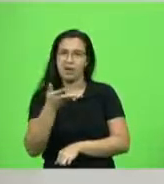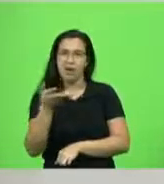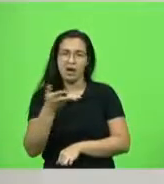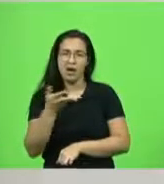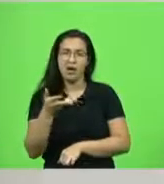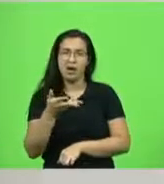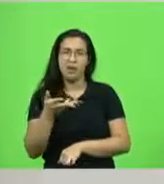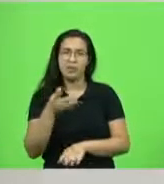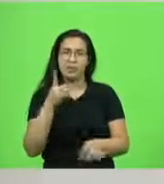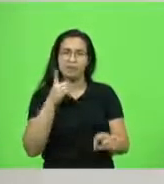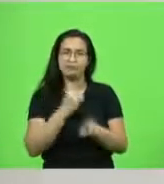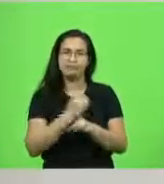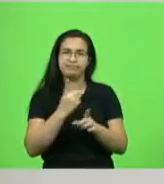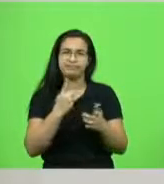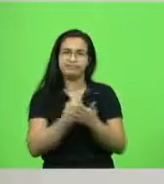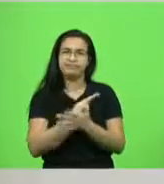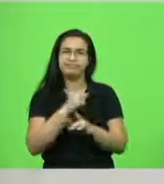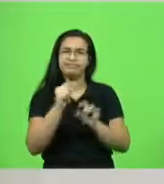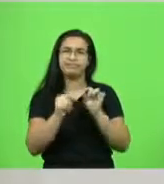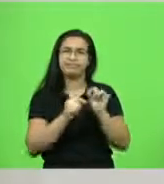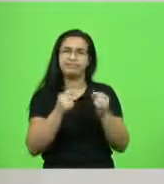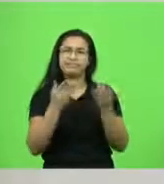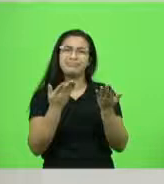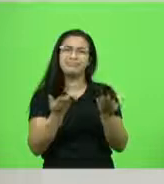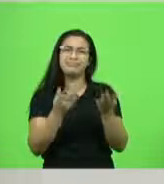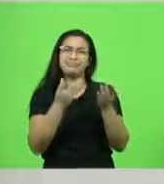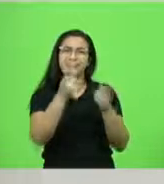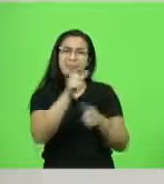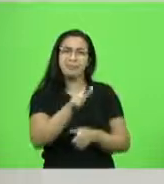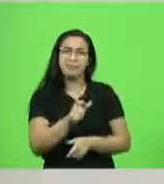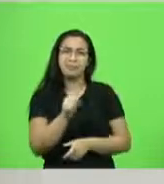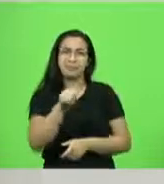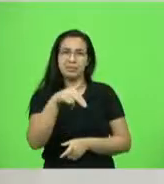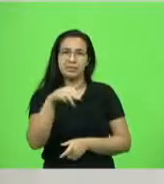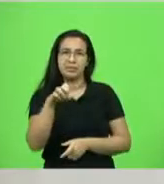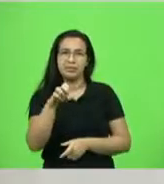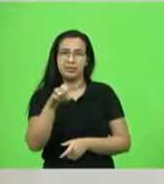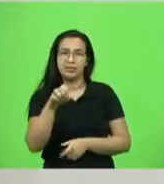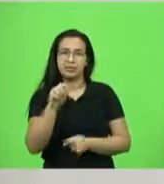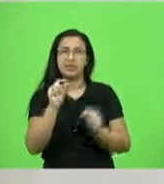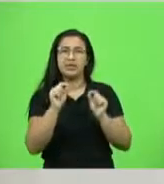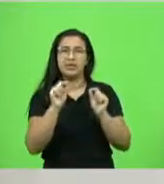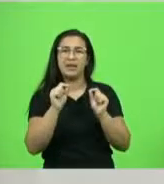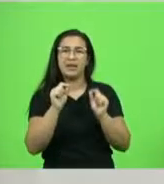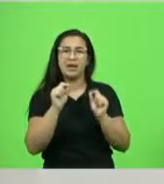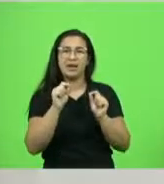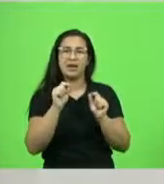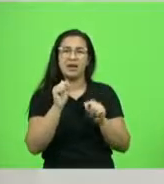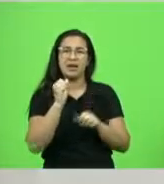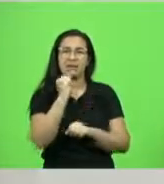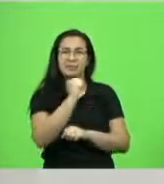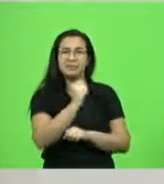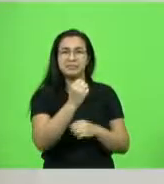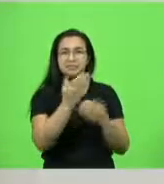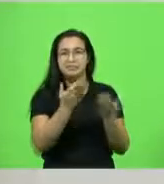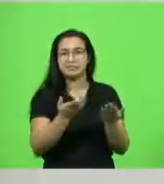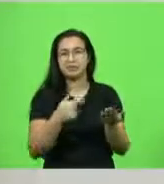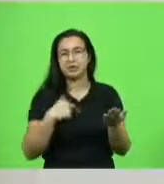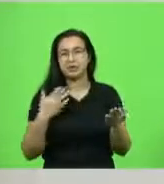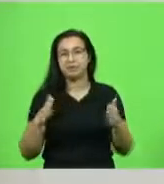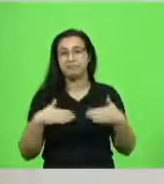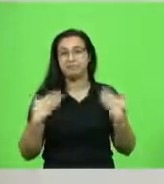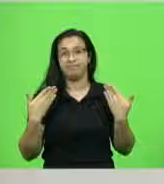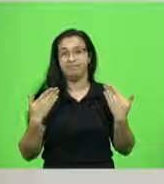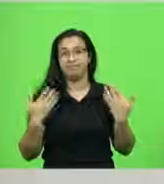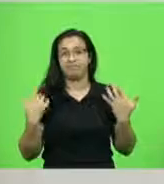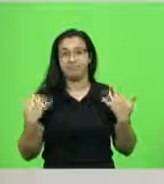decifrar todo esse enigma, desse crime que deixou todos nós abismados e muito apavorados com essa